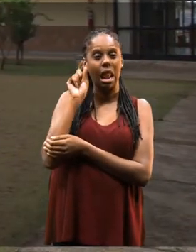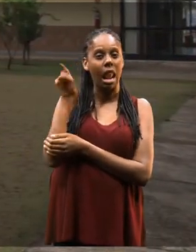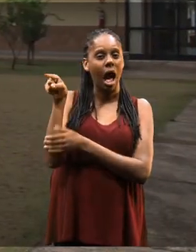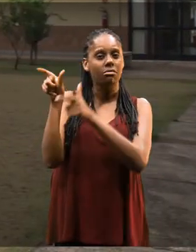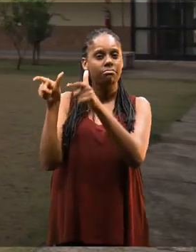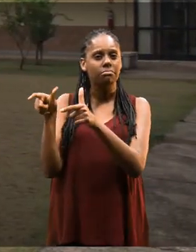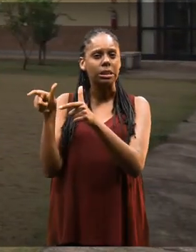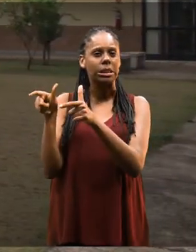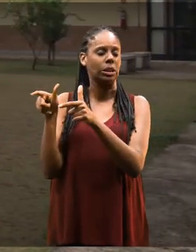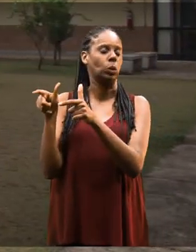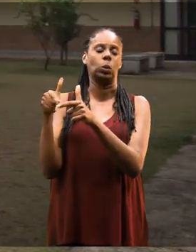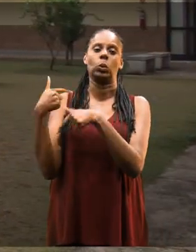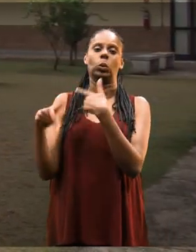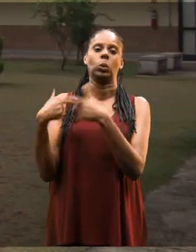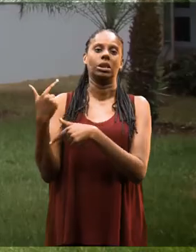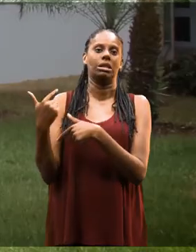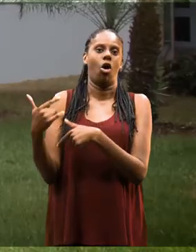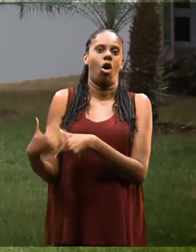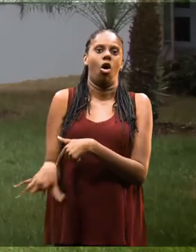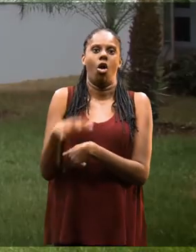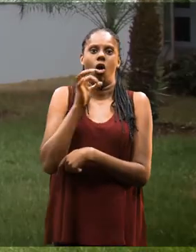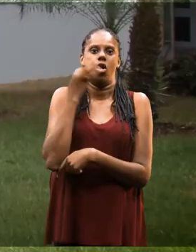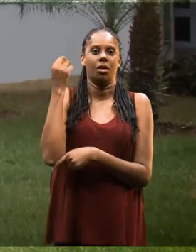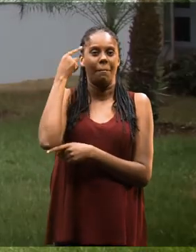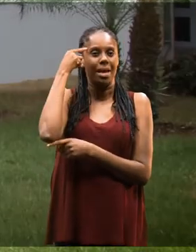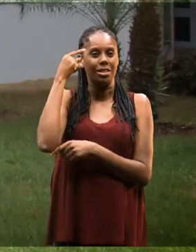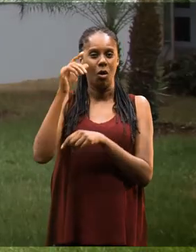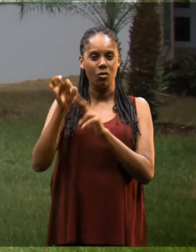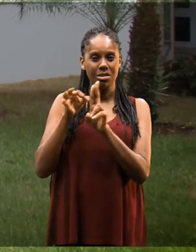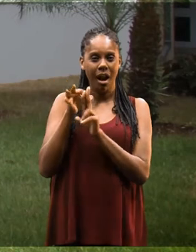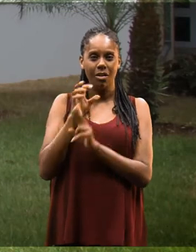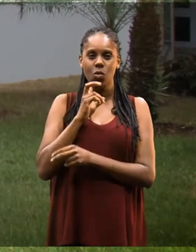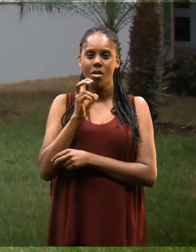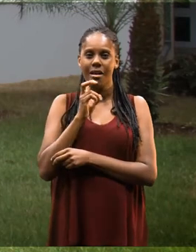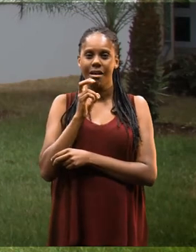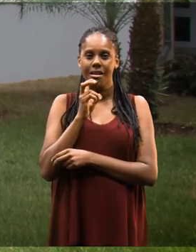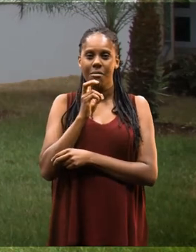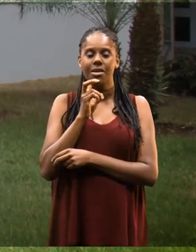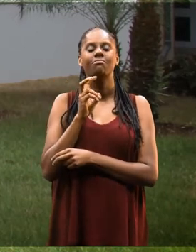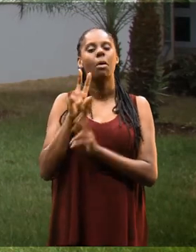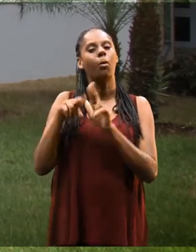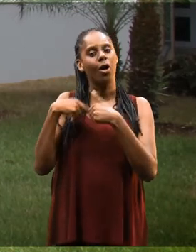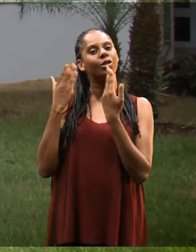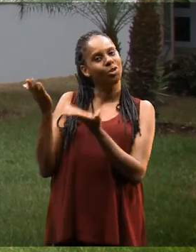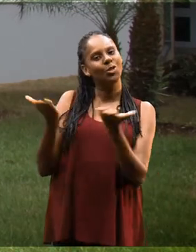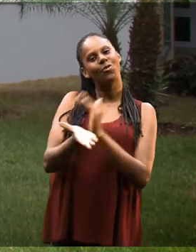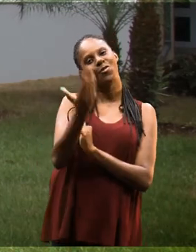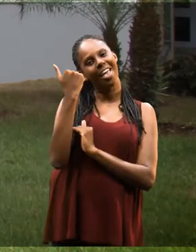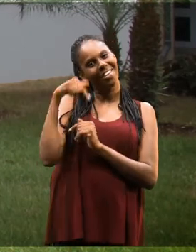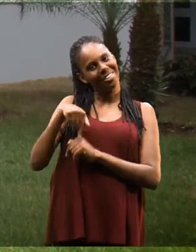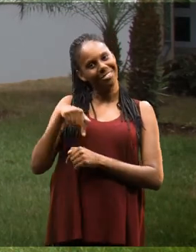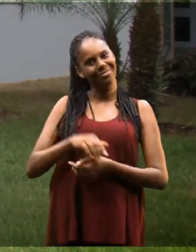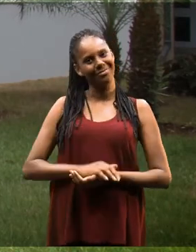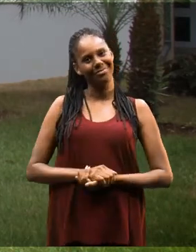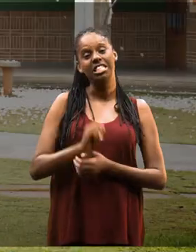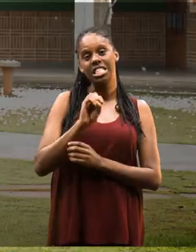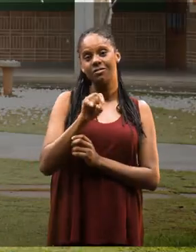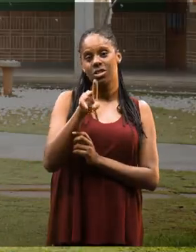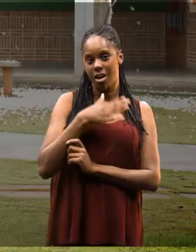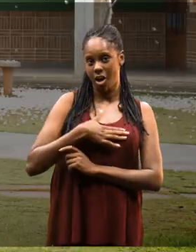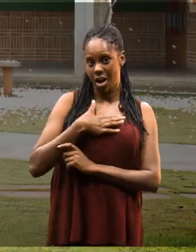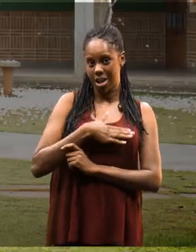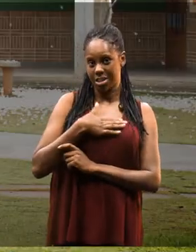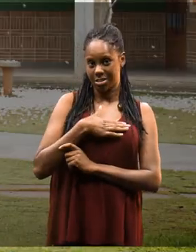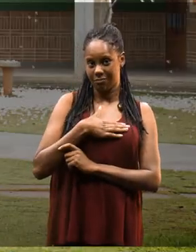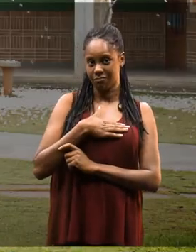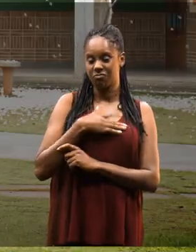o grande mercado para os economistas. Então, quando você pensa em UFSCar Sorocaba, são esses os grandes motivos para você vir para cá. Se você